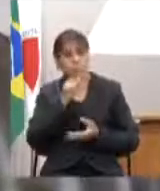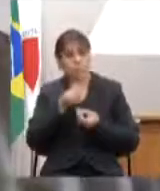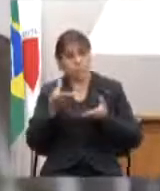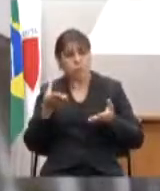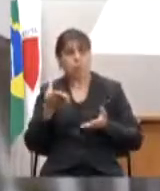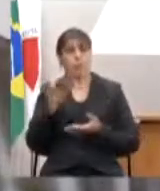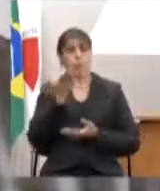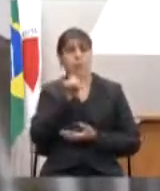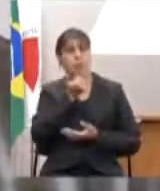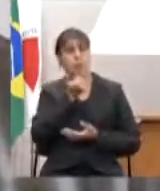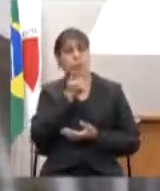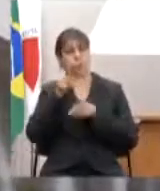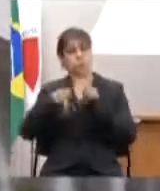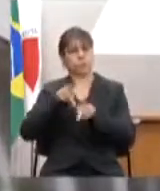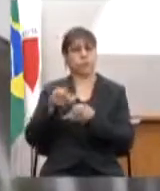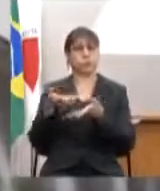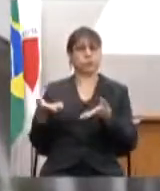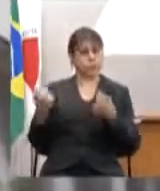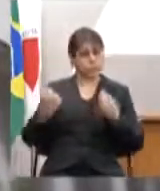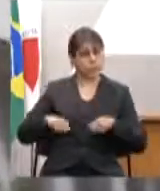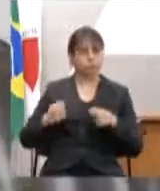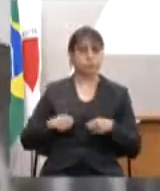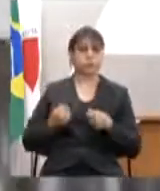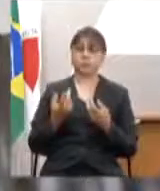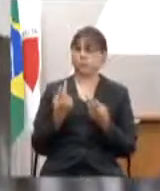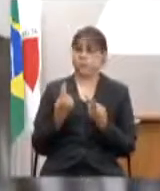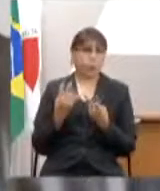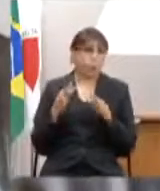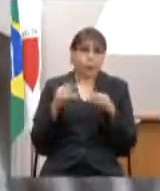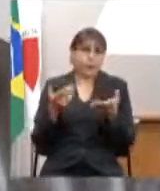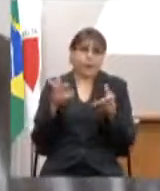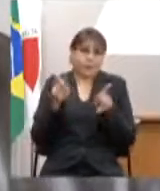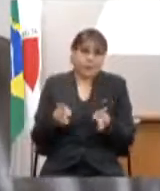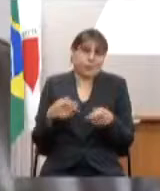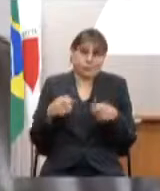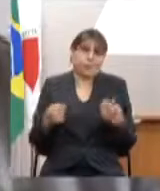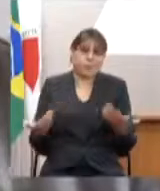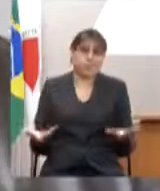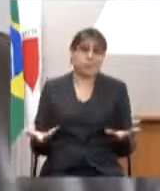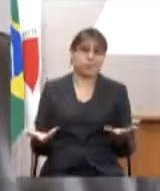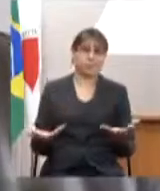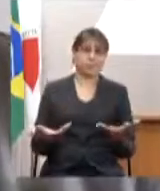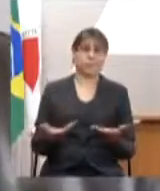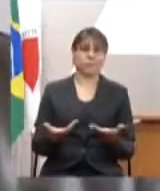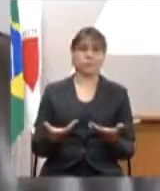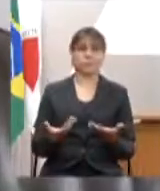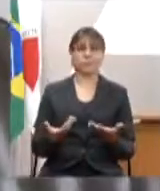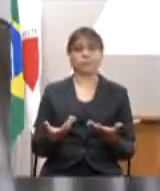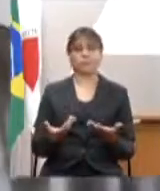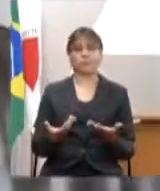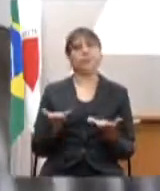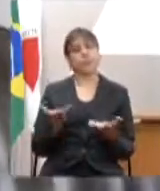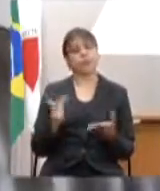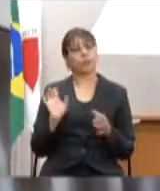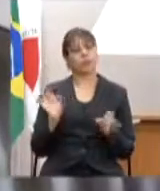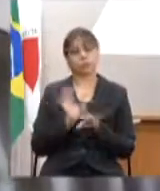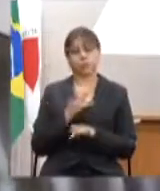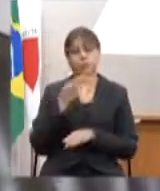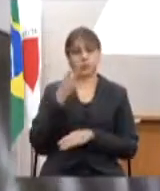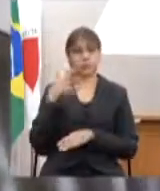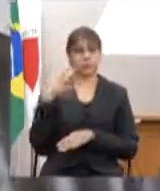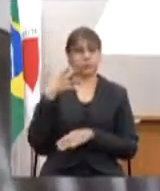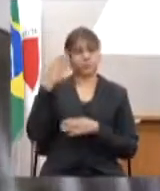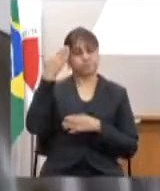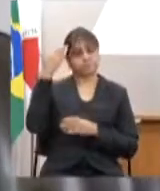para a nossa população que precisa muito assim como todos nós precisamos então eu acho que por aqui eu encerro minha fala